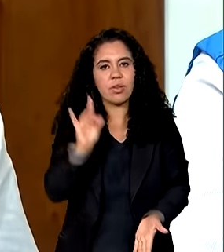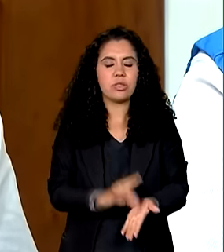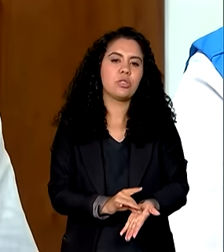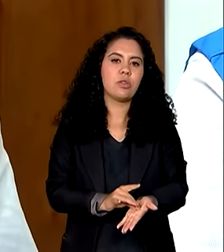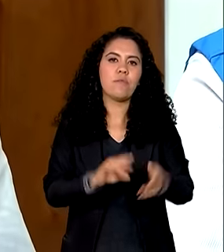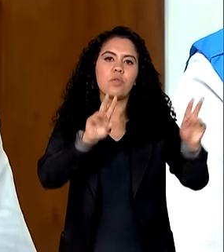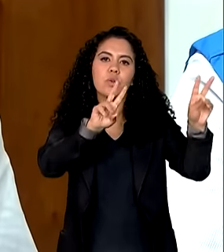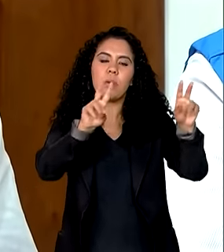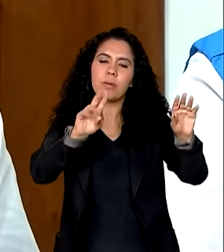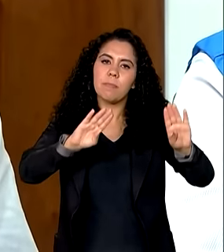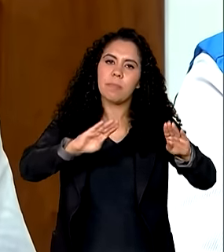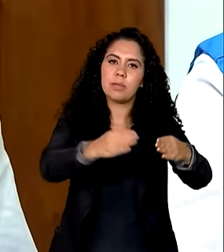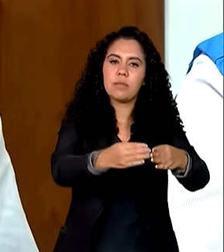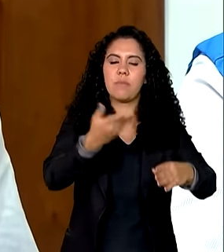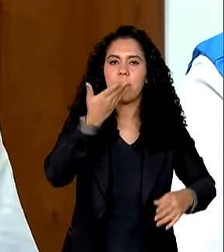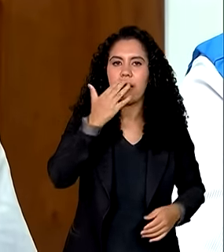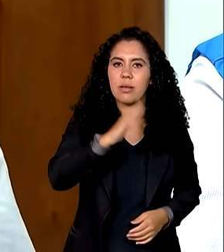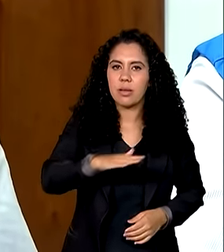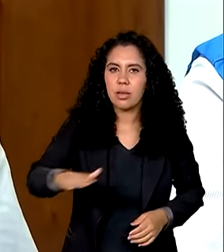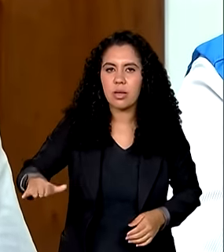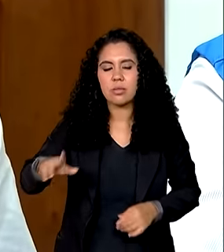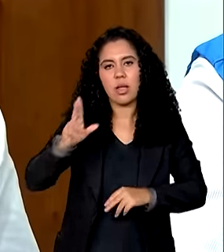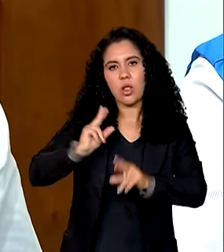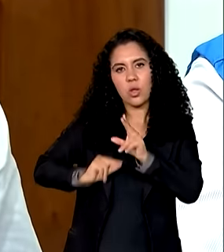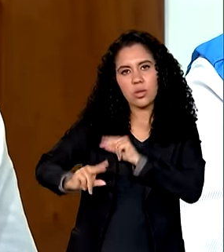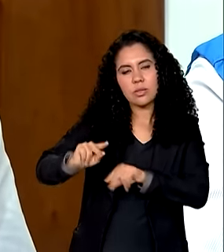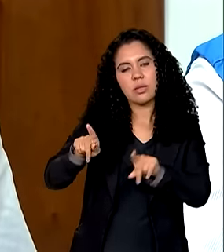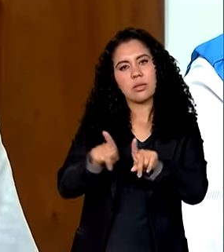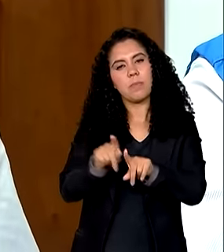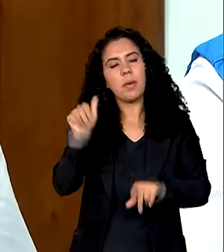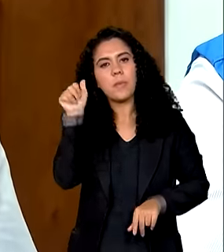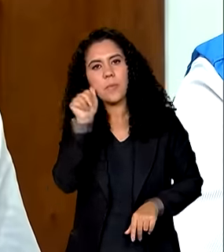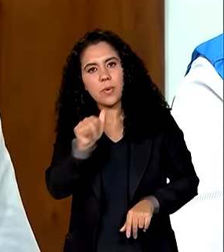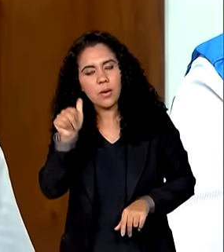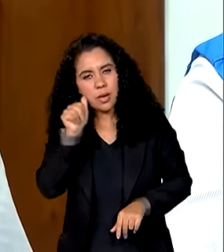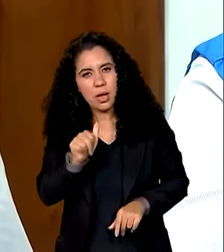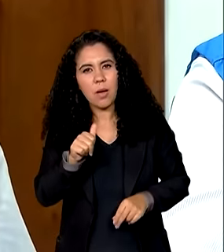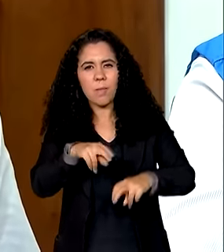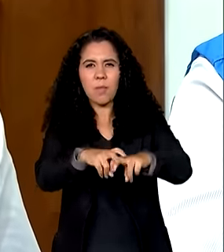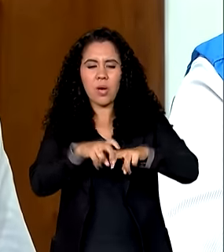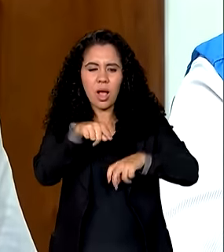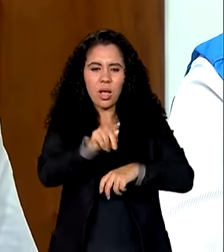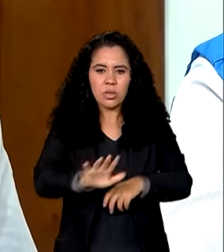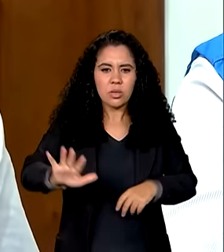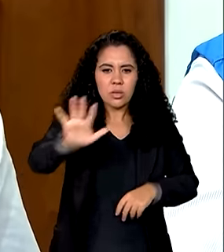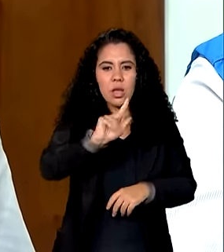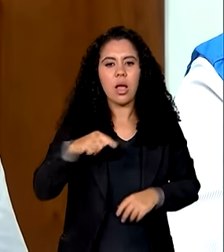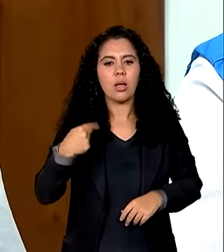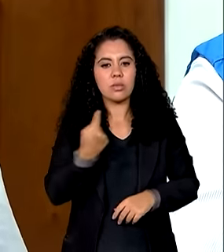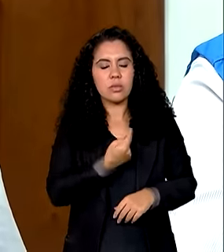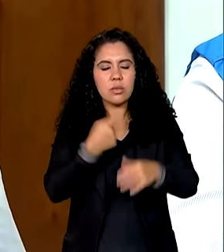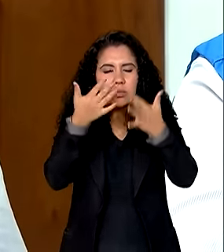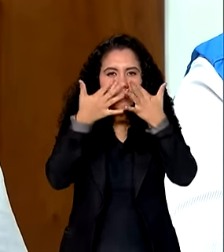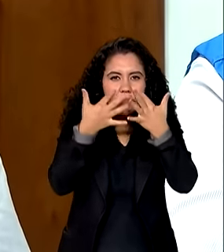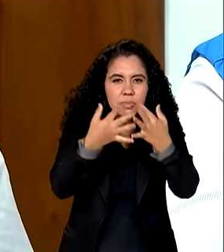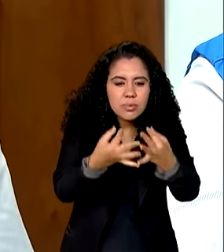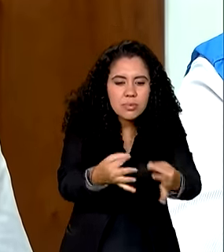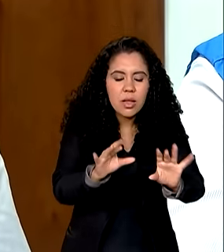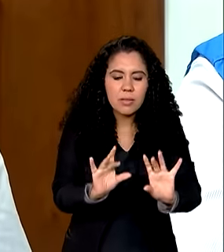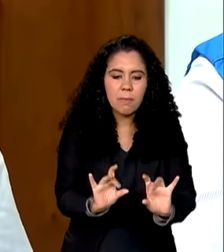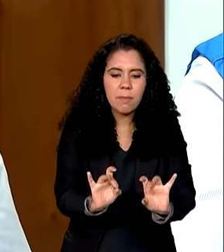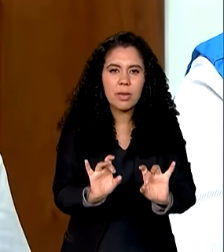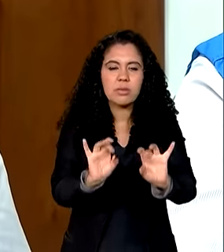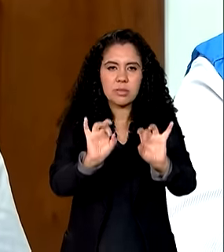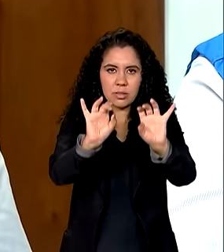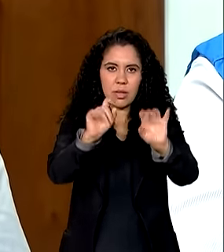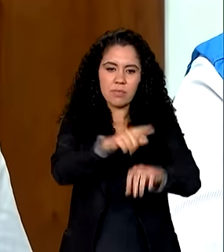a crianças adolescentes e mulheres a fim de que diante dessa tragédia nós possamos ter um olhar especial para